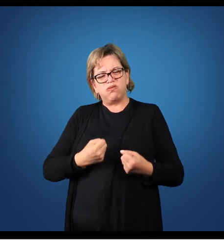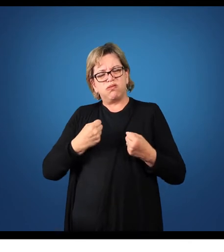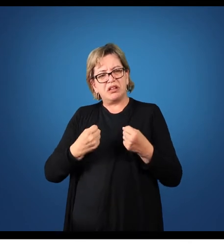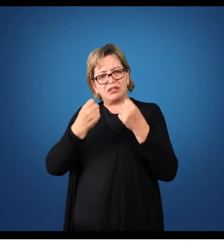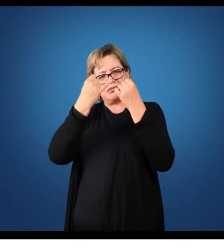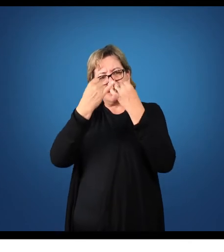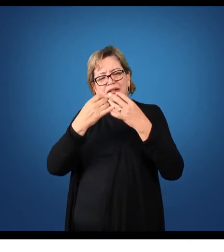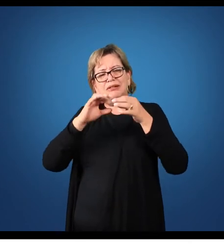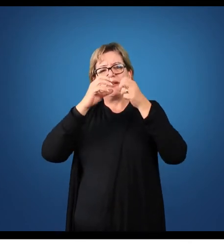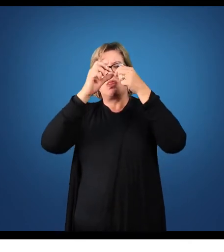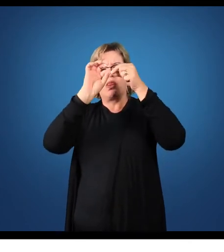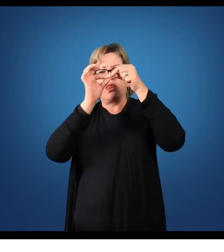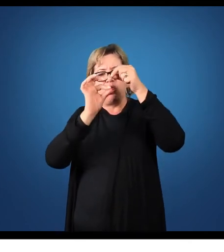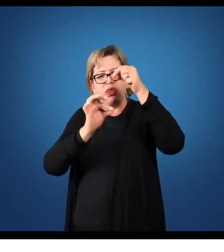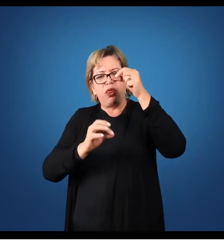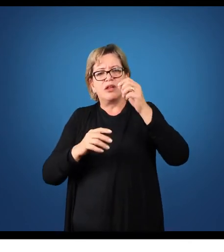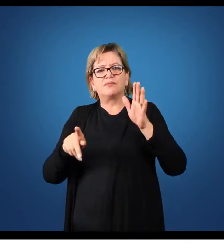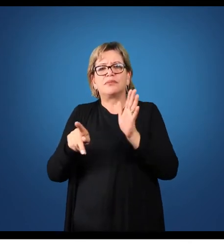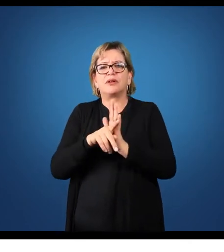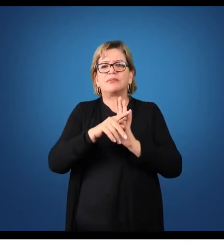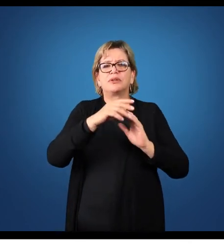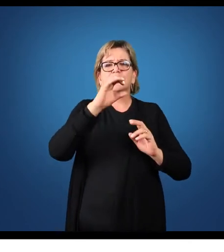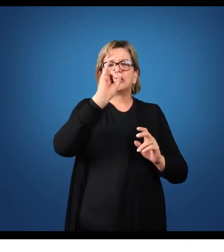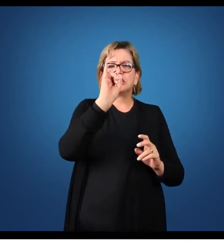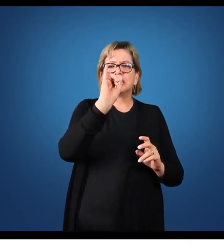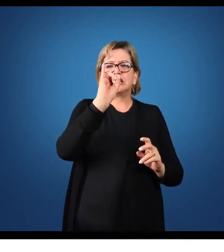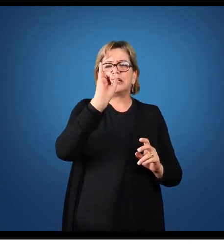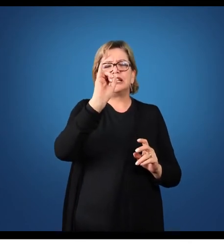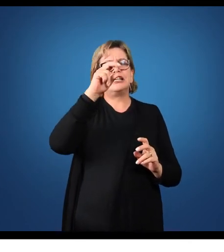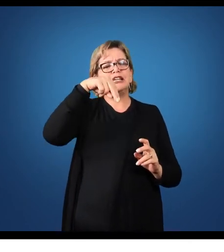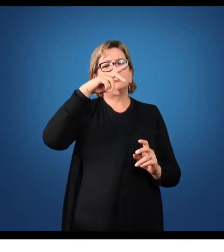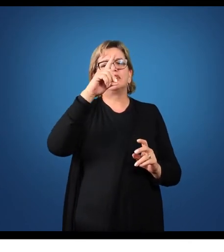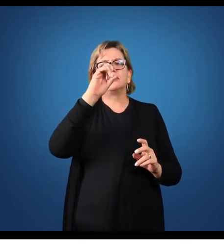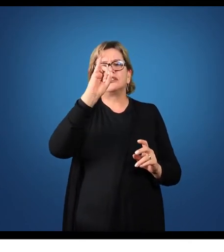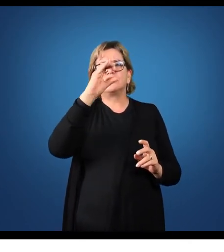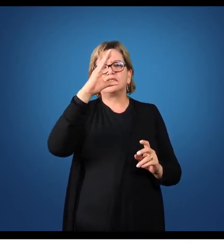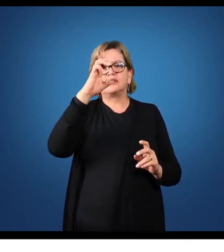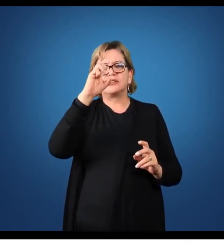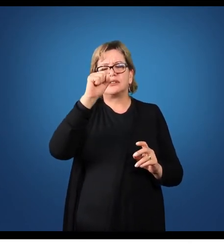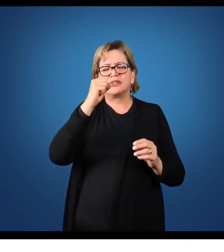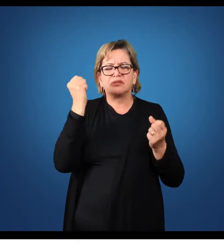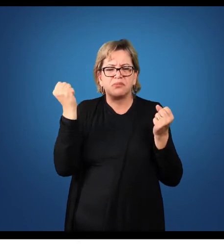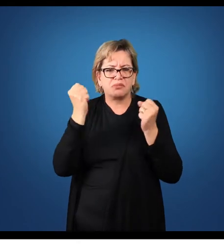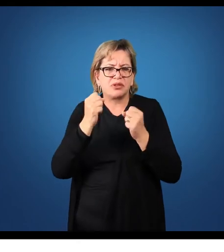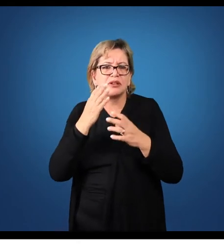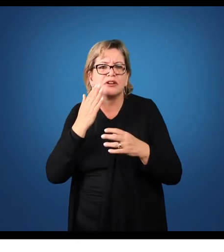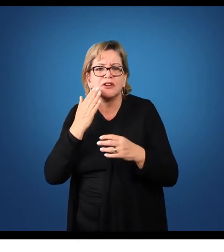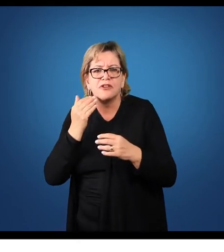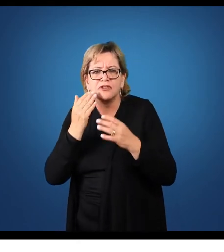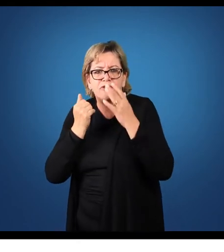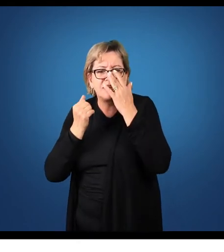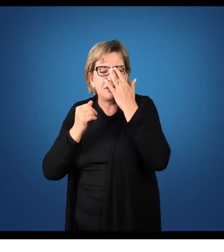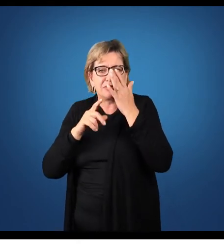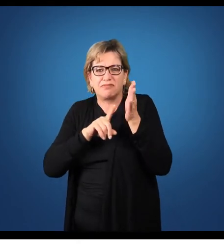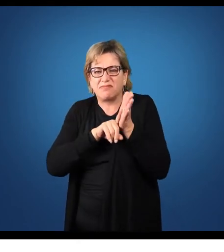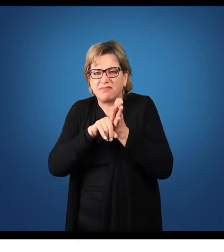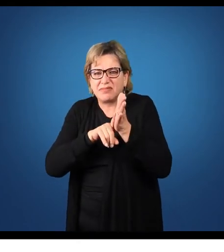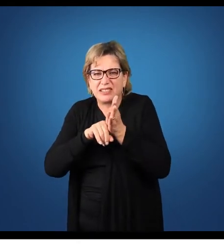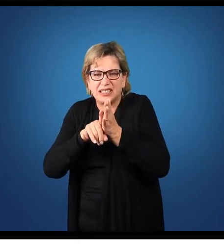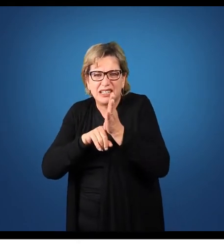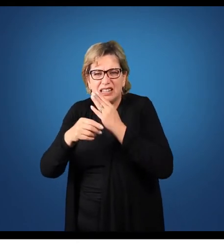ficarmos conversando sobre fórmulas e itens que podem ser facilmente localizados em inúmeros